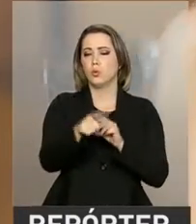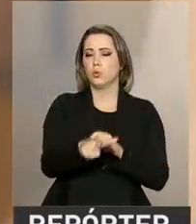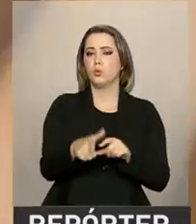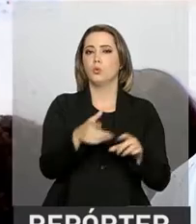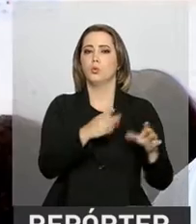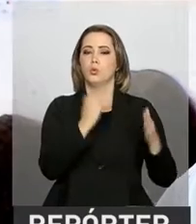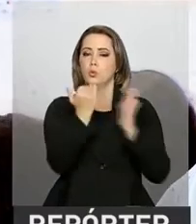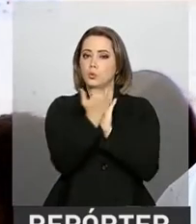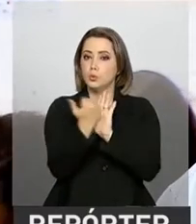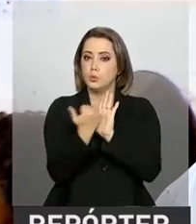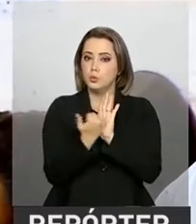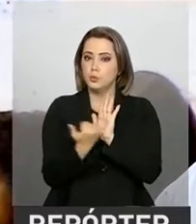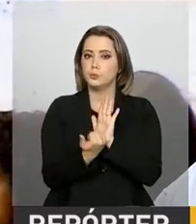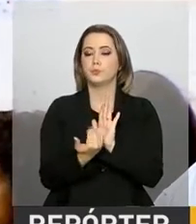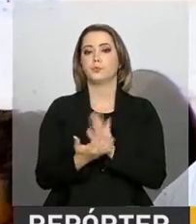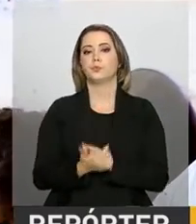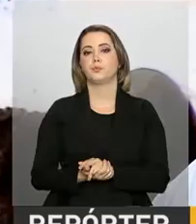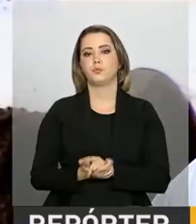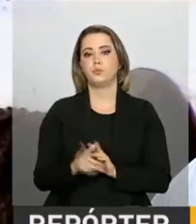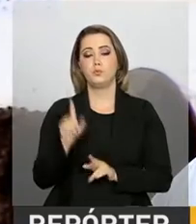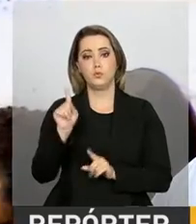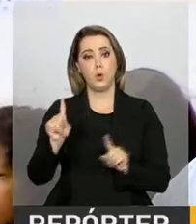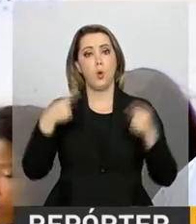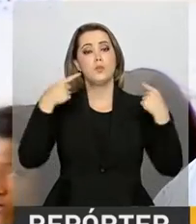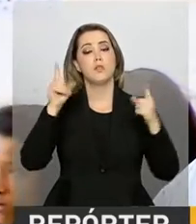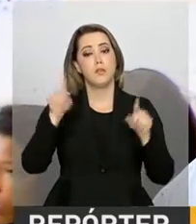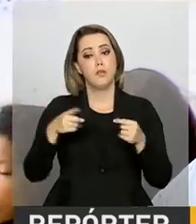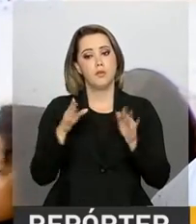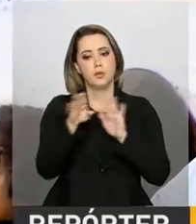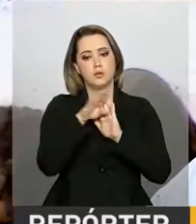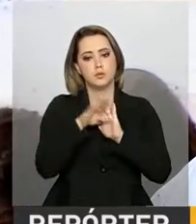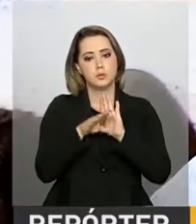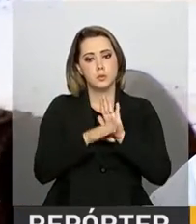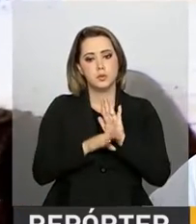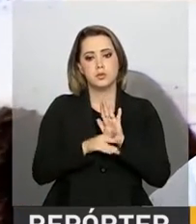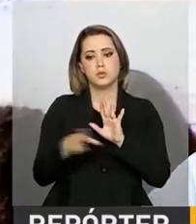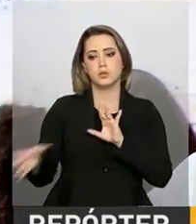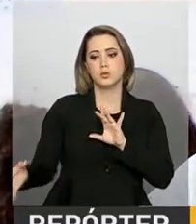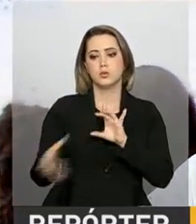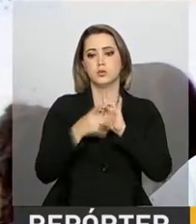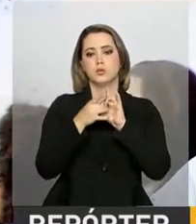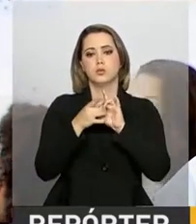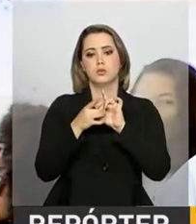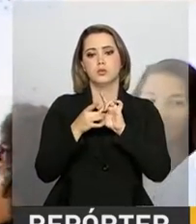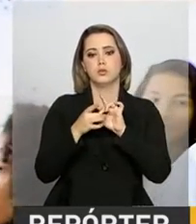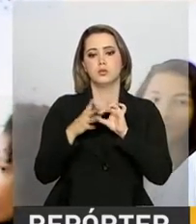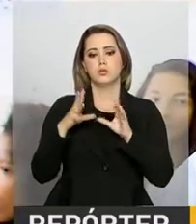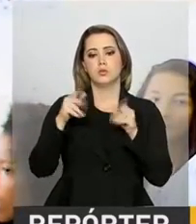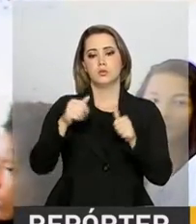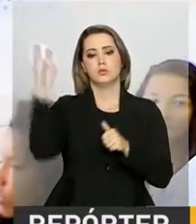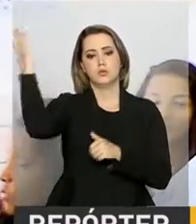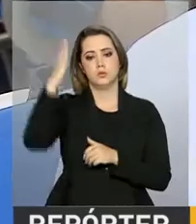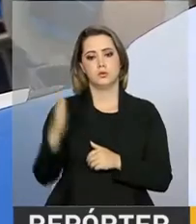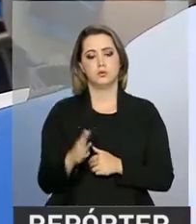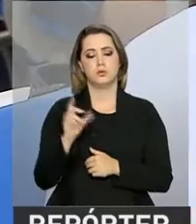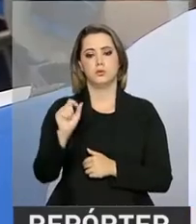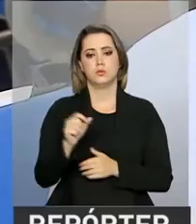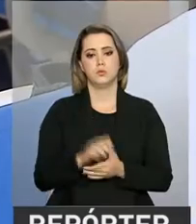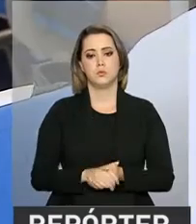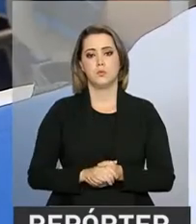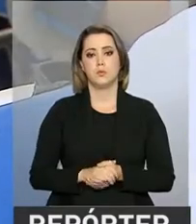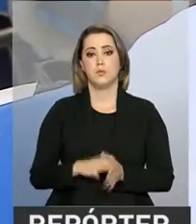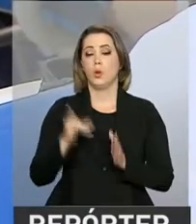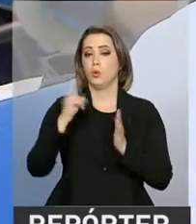pedagógicos. Eu acho que o maior desafio é fazer com que esse planejamento chegue de forma uniforme em todo o território nacional. O